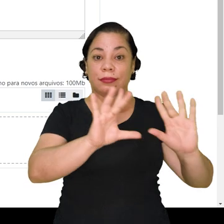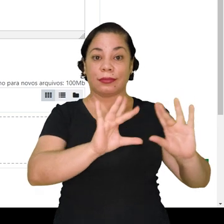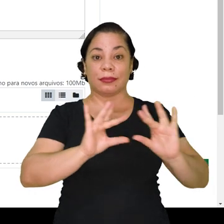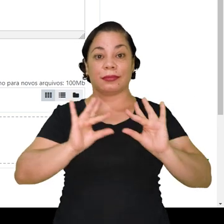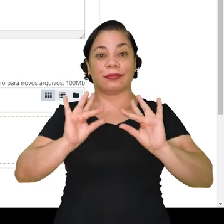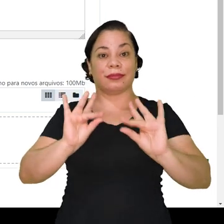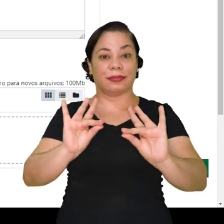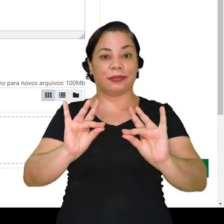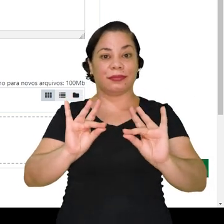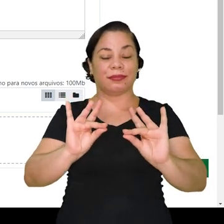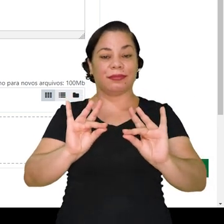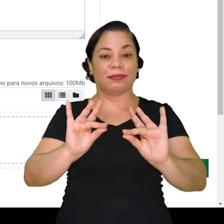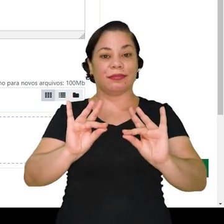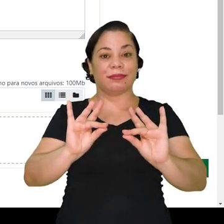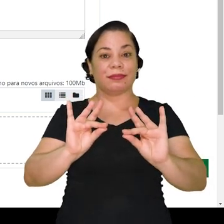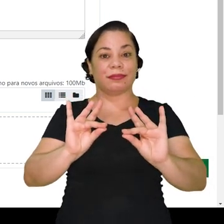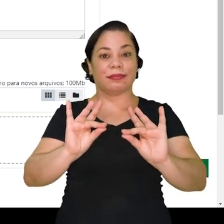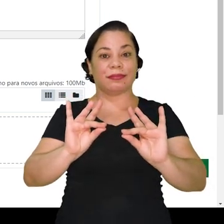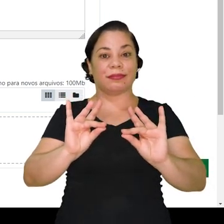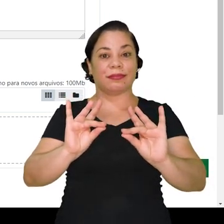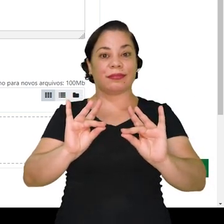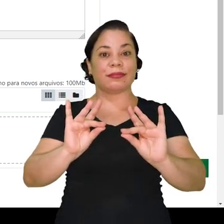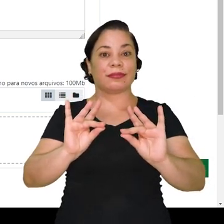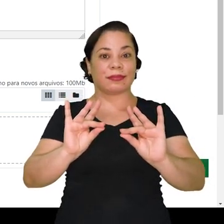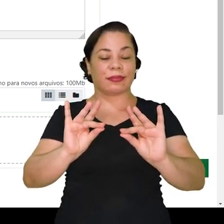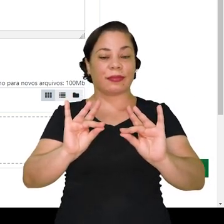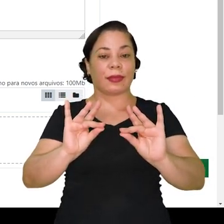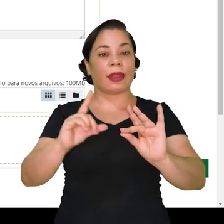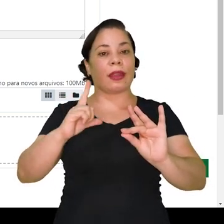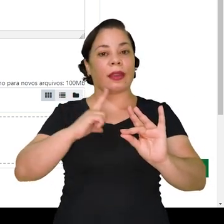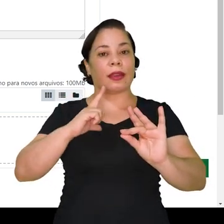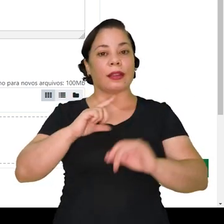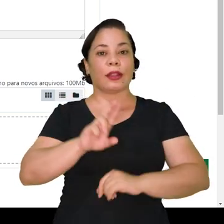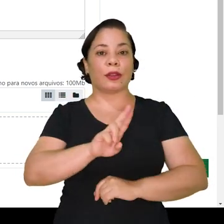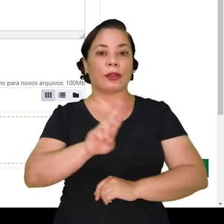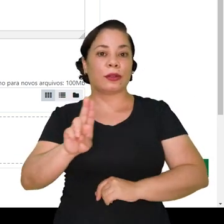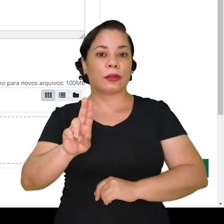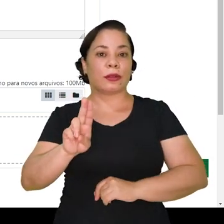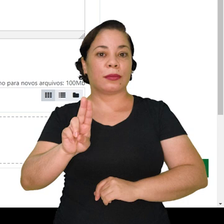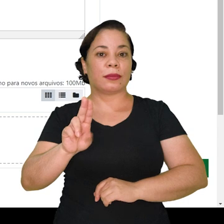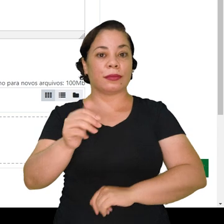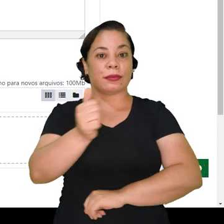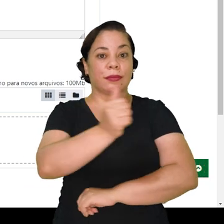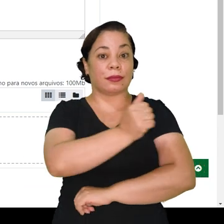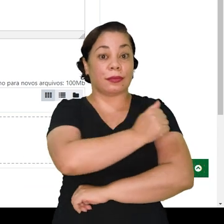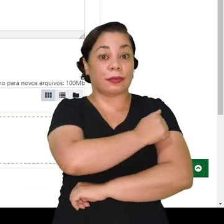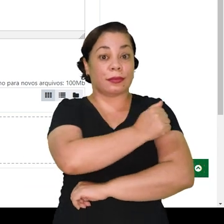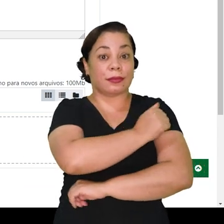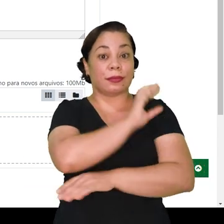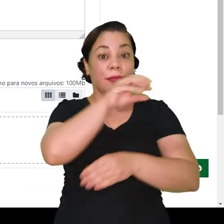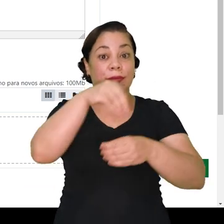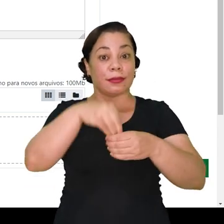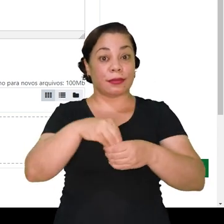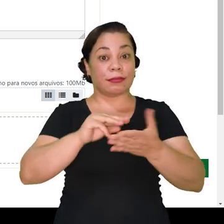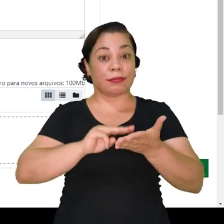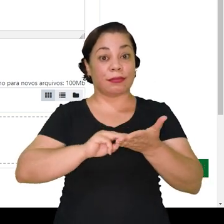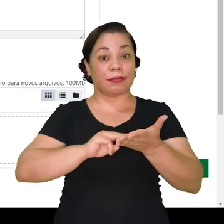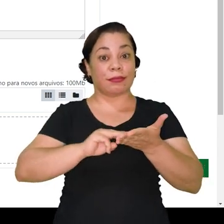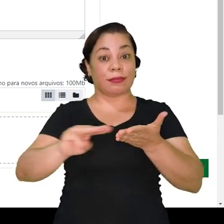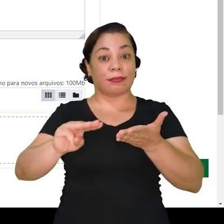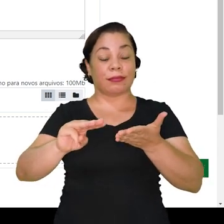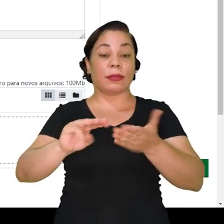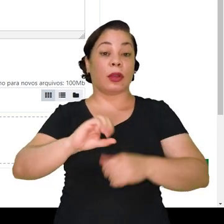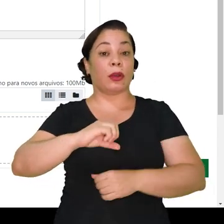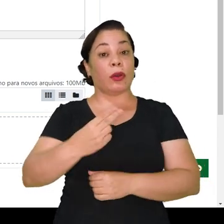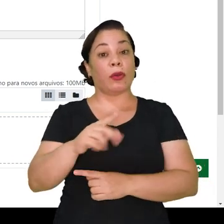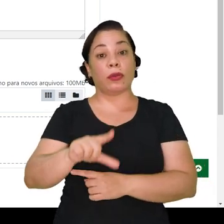para que saia o nome do aluno na mensagem, ou